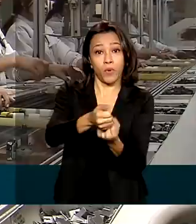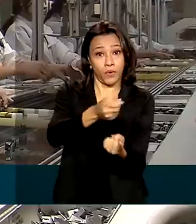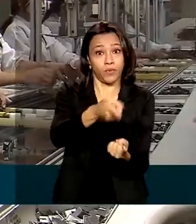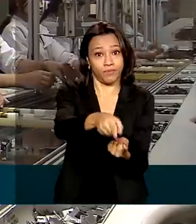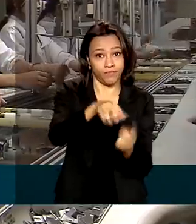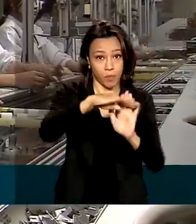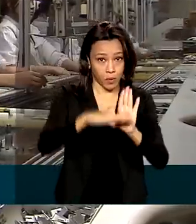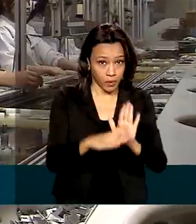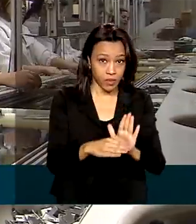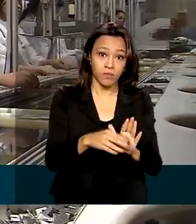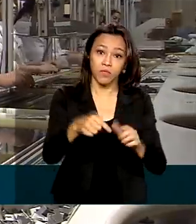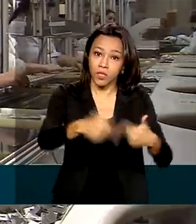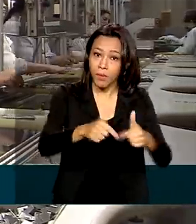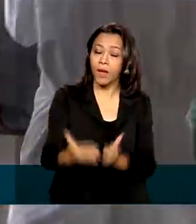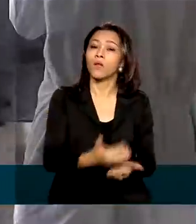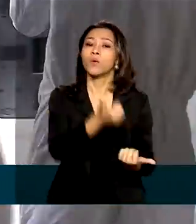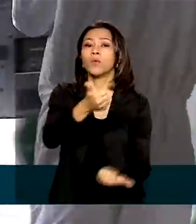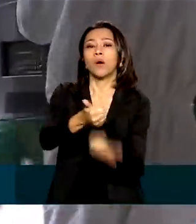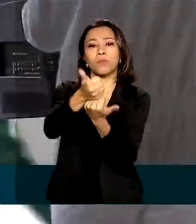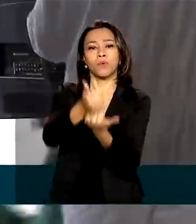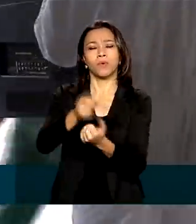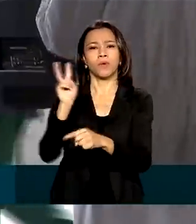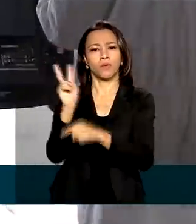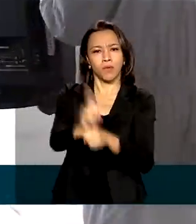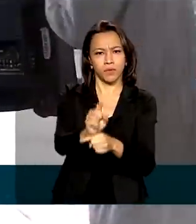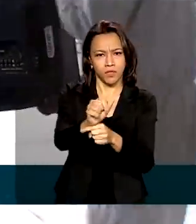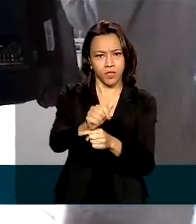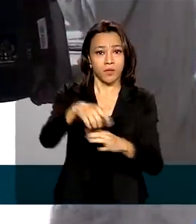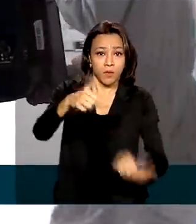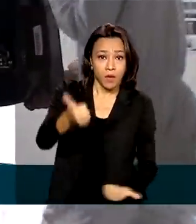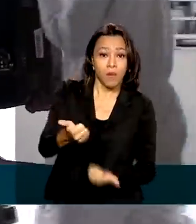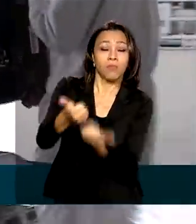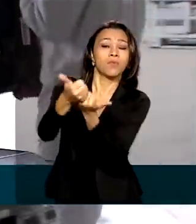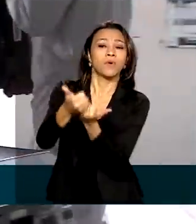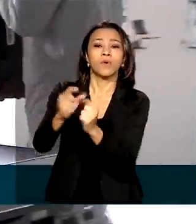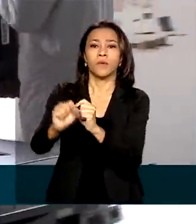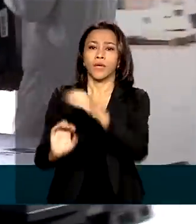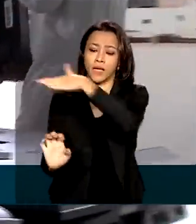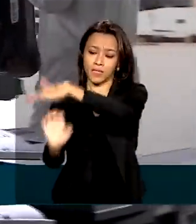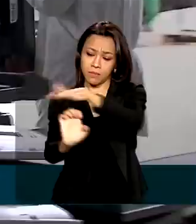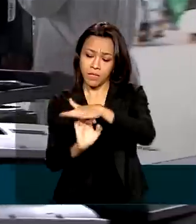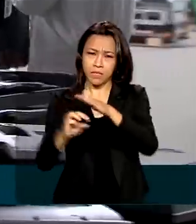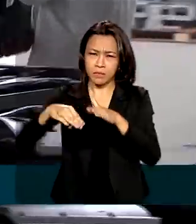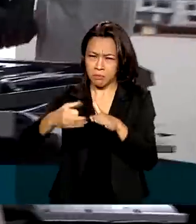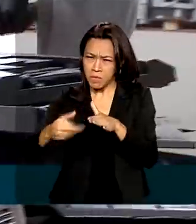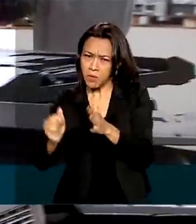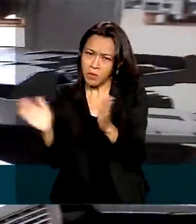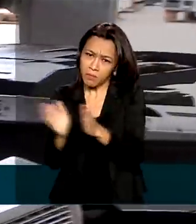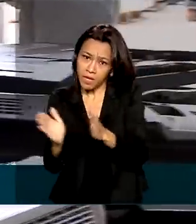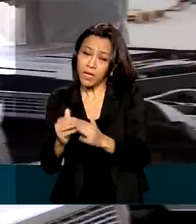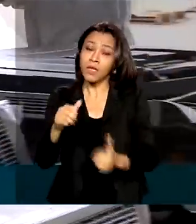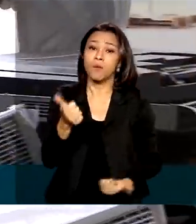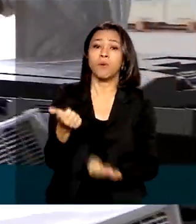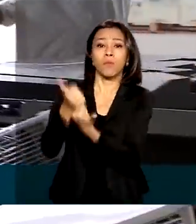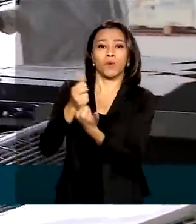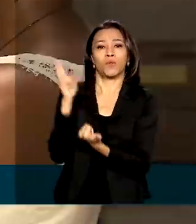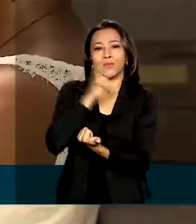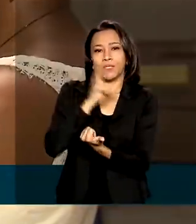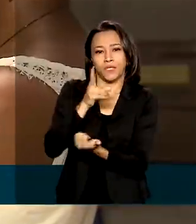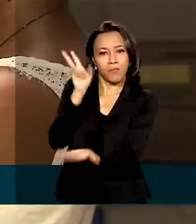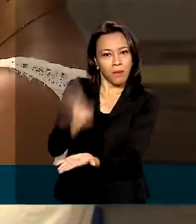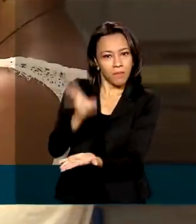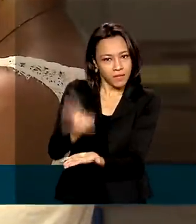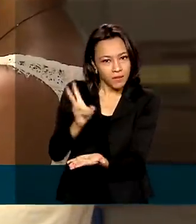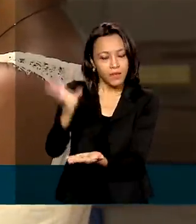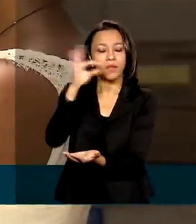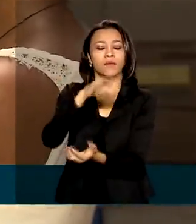programa de acesso a crédito, programa de apoio a micro e pequenas empresas e programa emergencial de manutenção